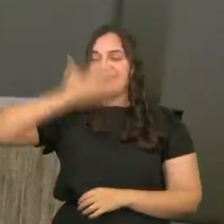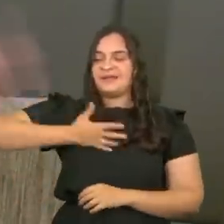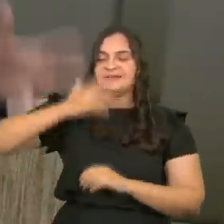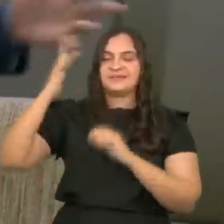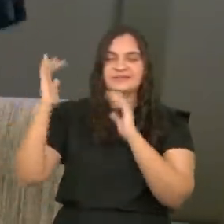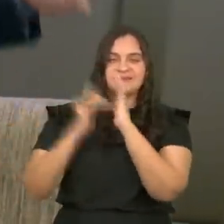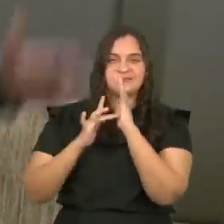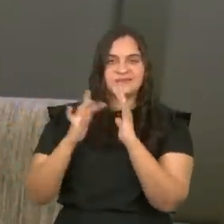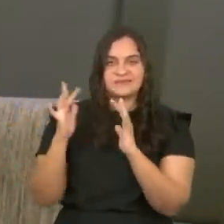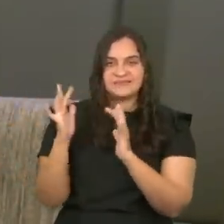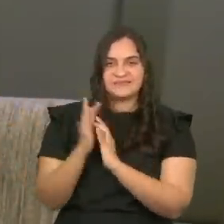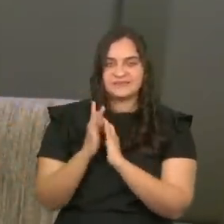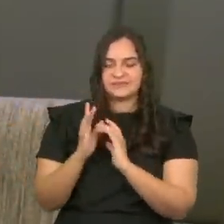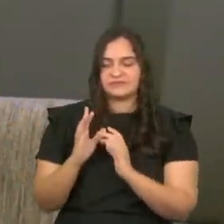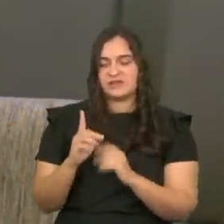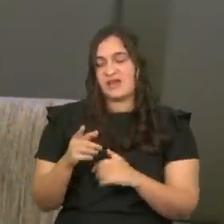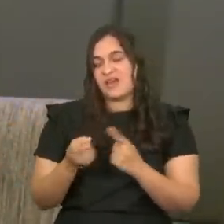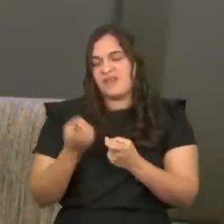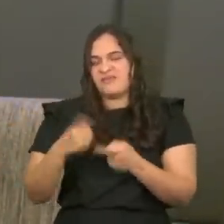levanta, irmão.